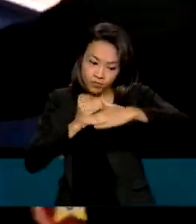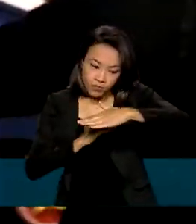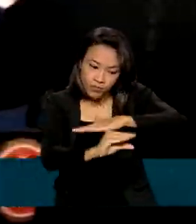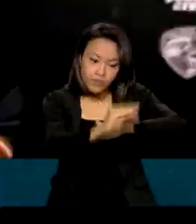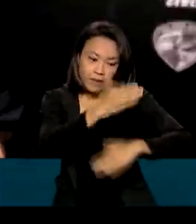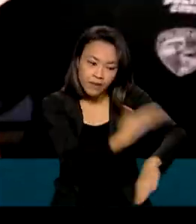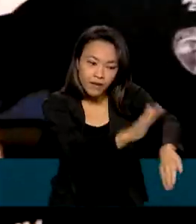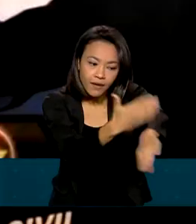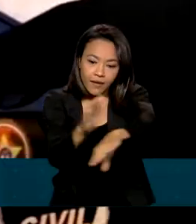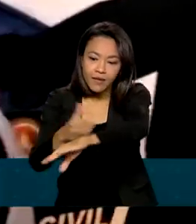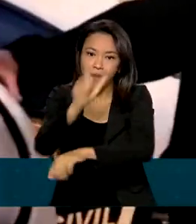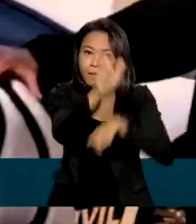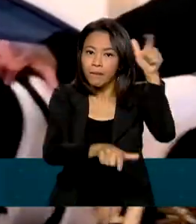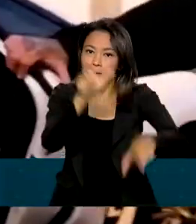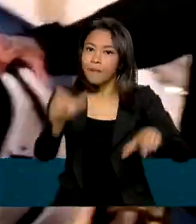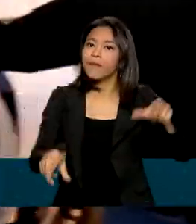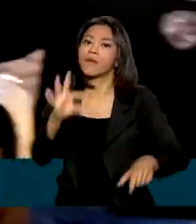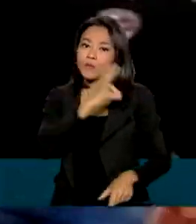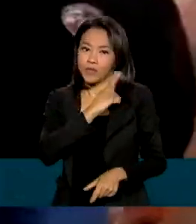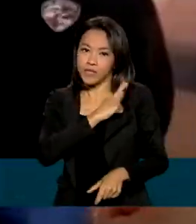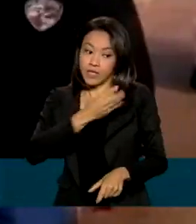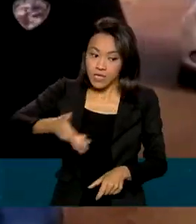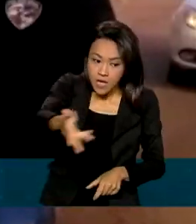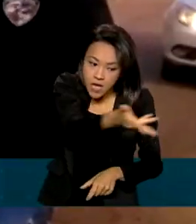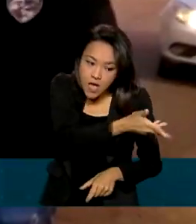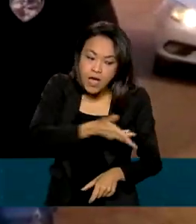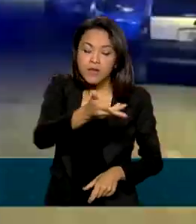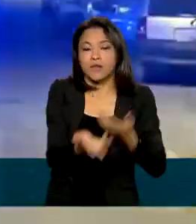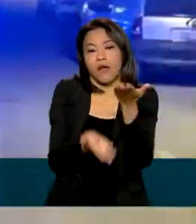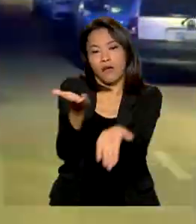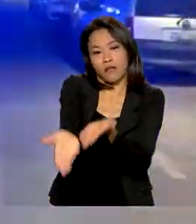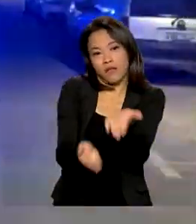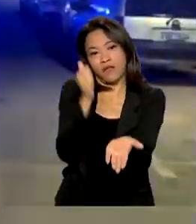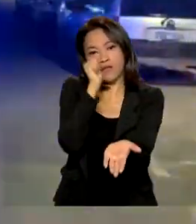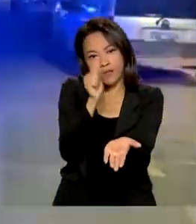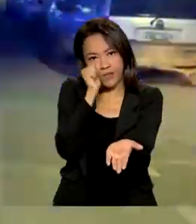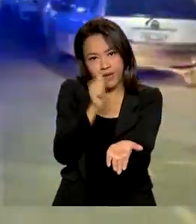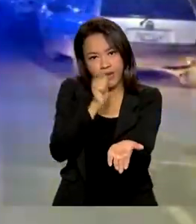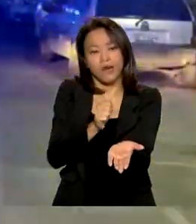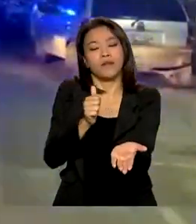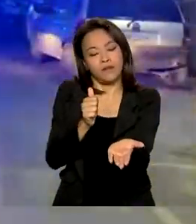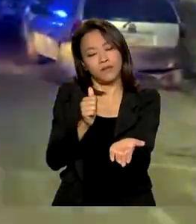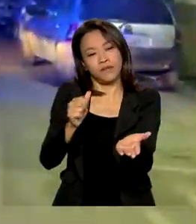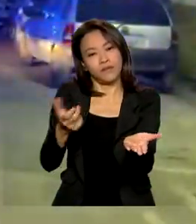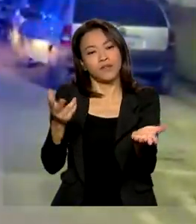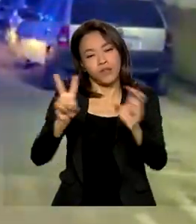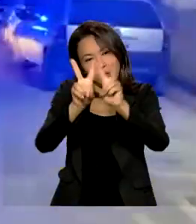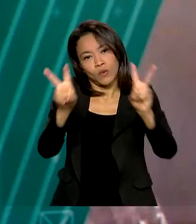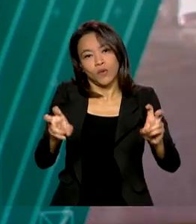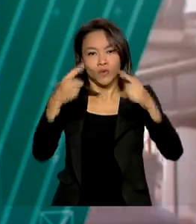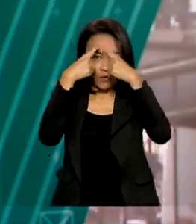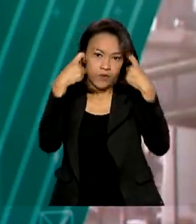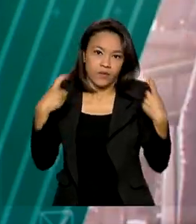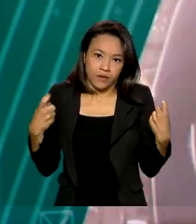qualificação de agentes que atuam no atendimento às mulheres em situação de violência doméstica.